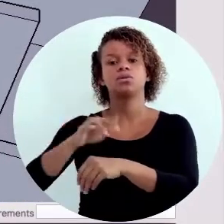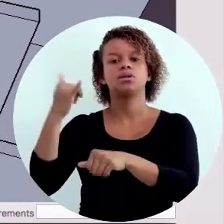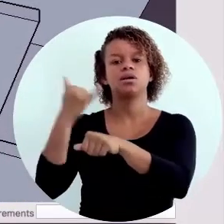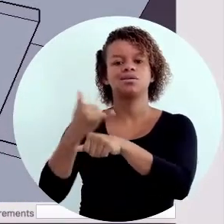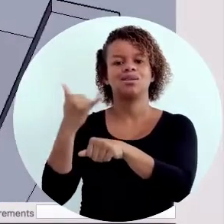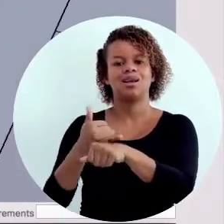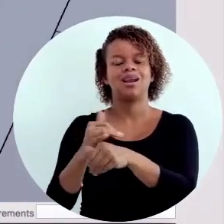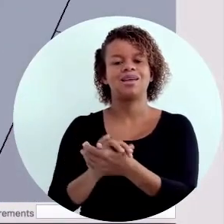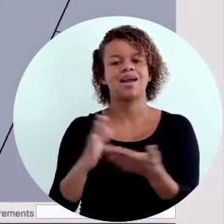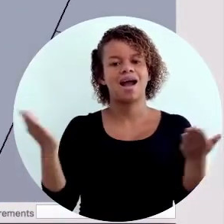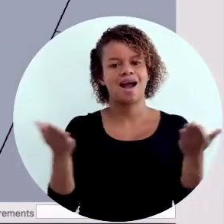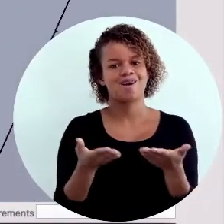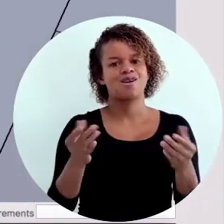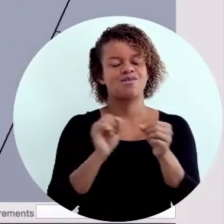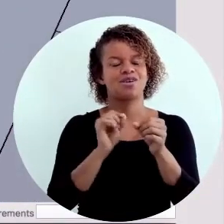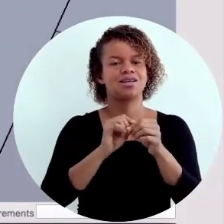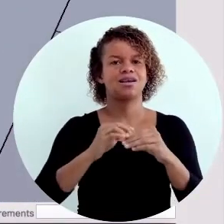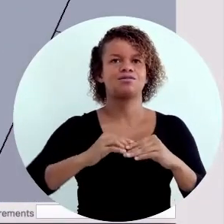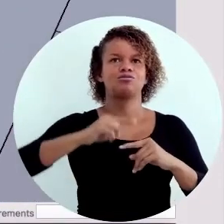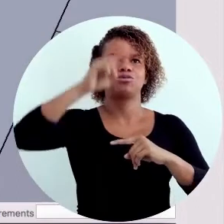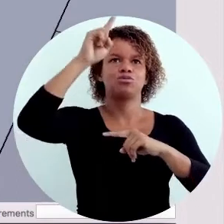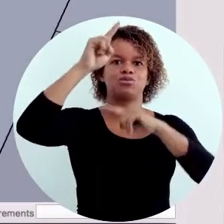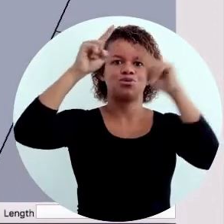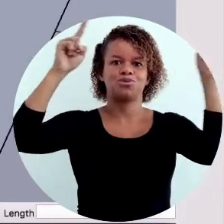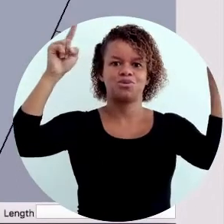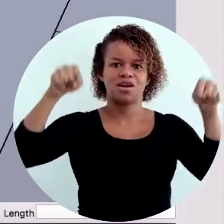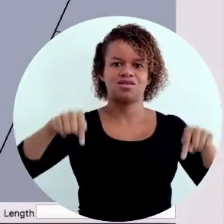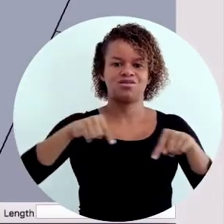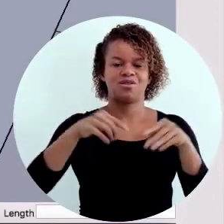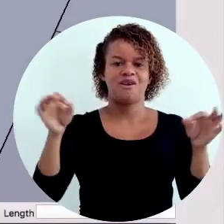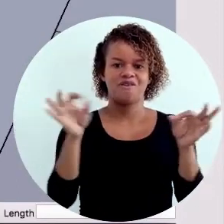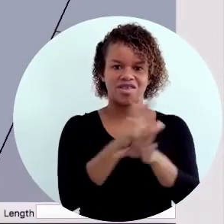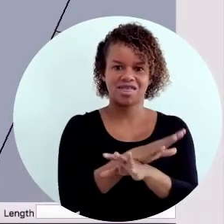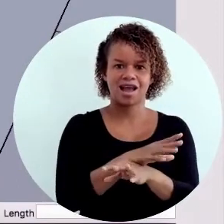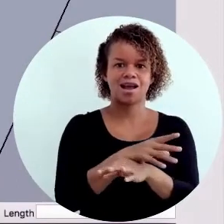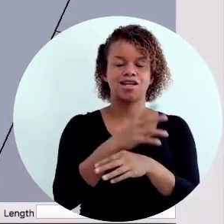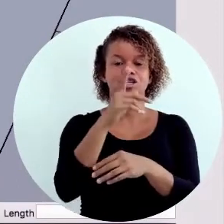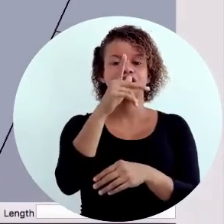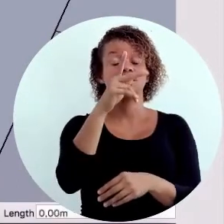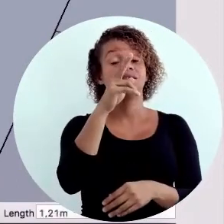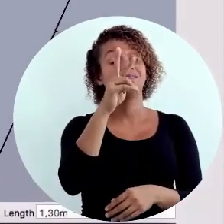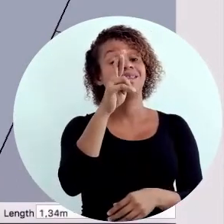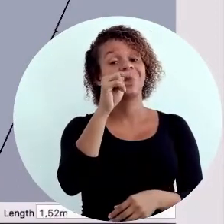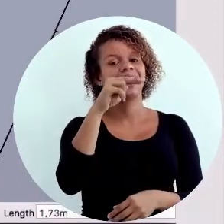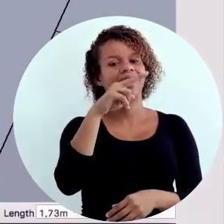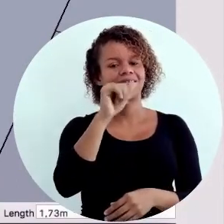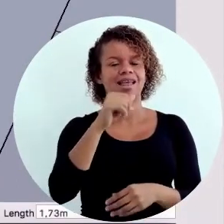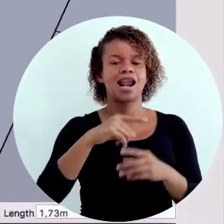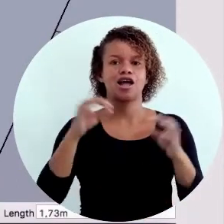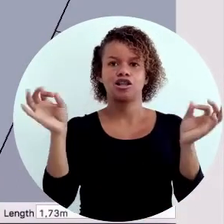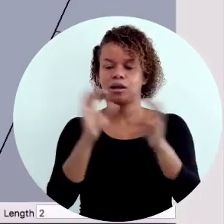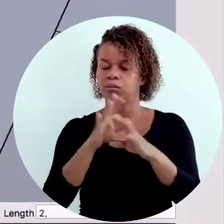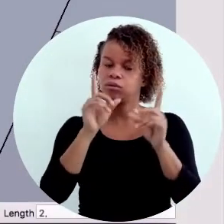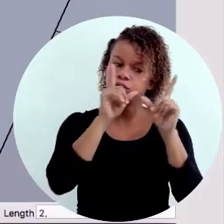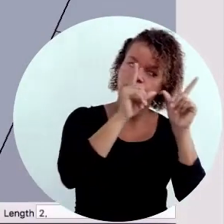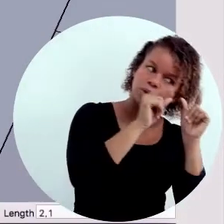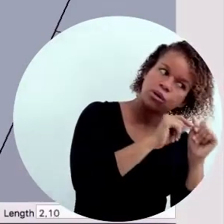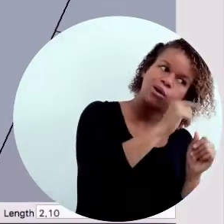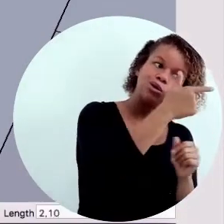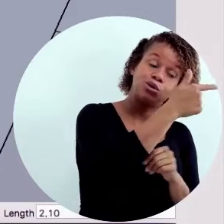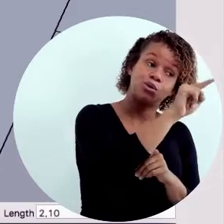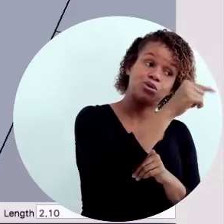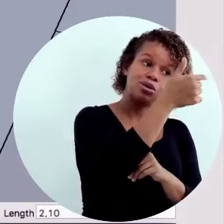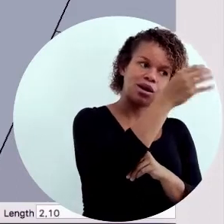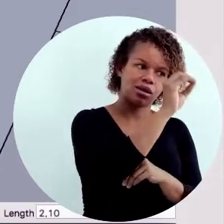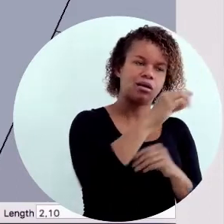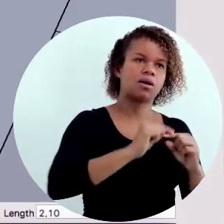Utilizando essa ferramenta. E agora nós vamos fazer as alturas finais da janela. Usando a trena. A janela do dormitório, ela termina em 2,10.